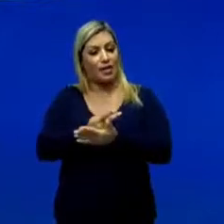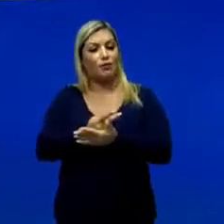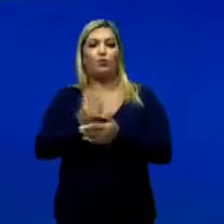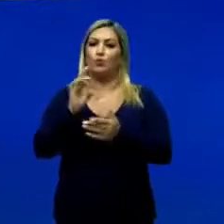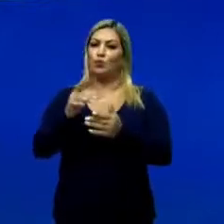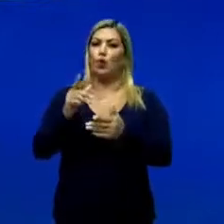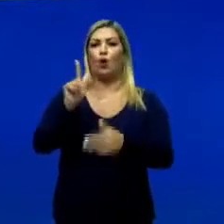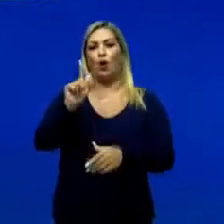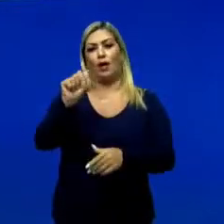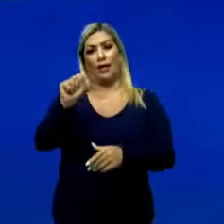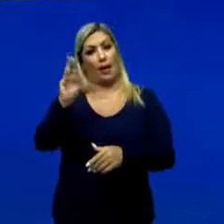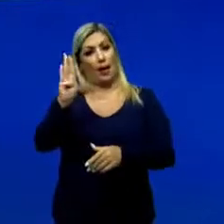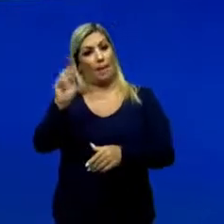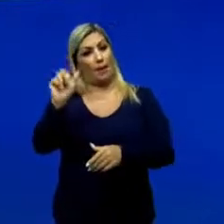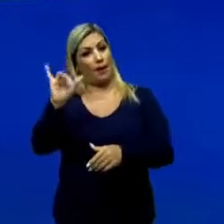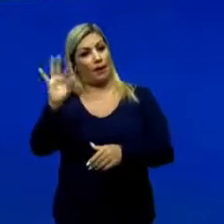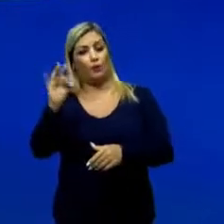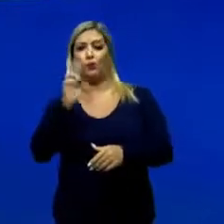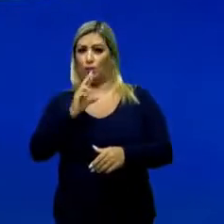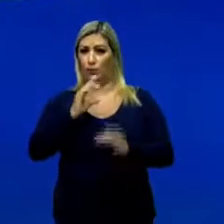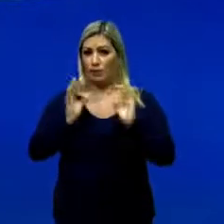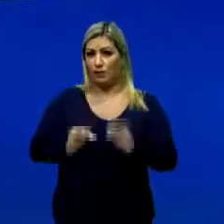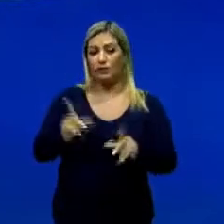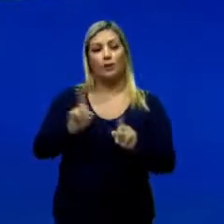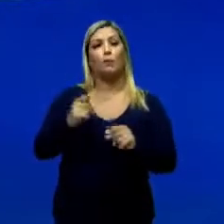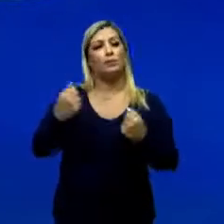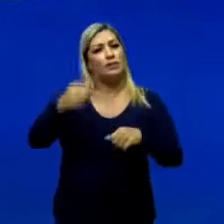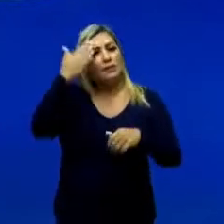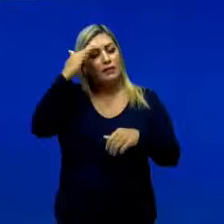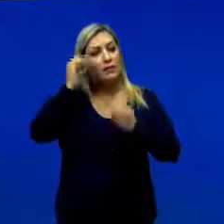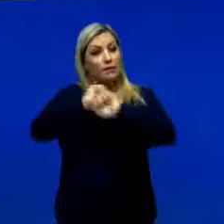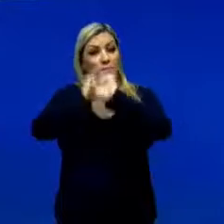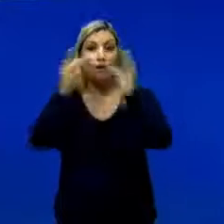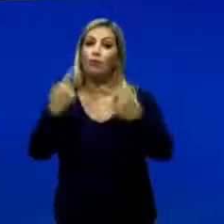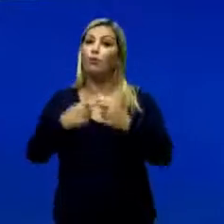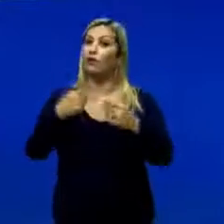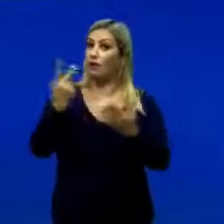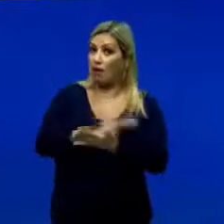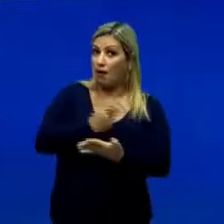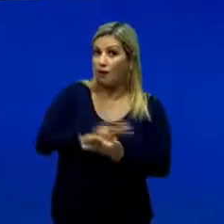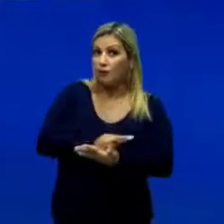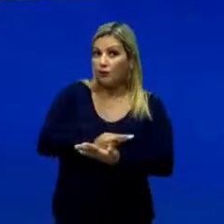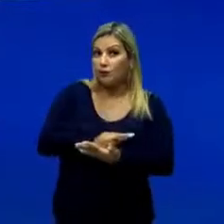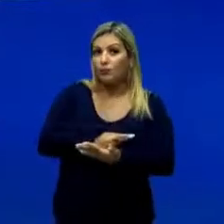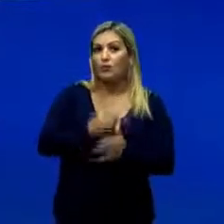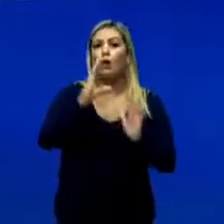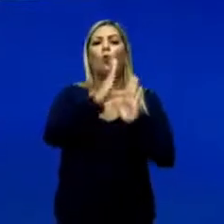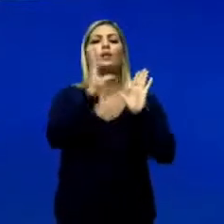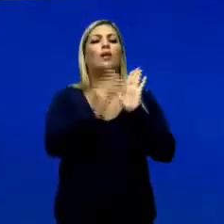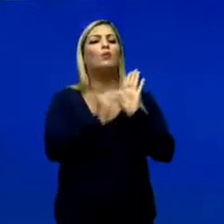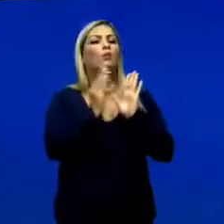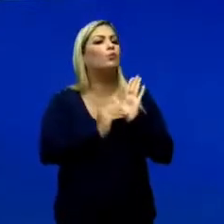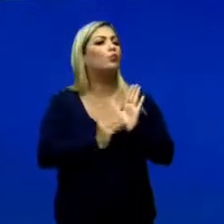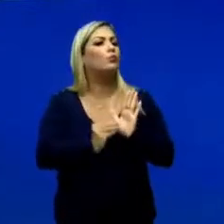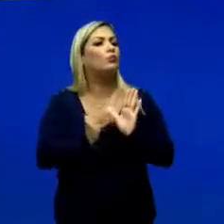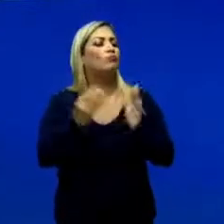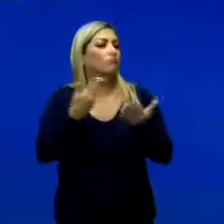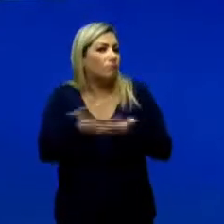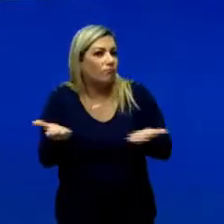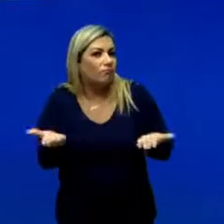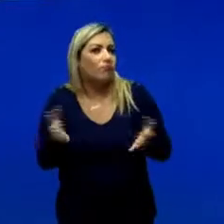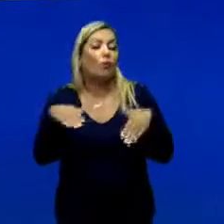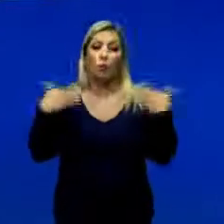não só o gabarito, mas busca entender aquela questão que você errou. Então, qual é o conteúdo que você perdeu ali?